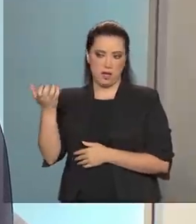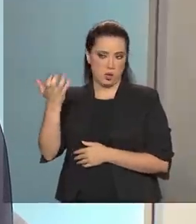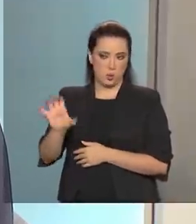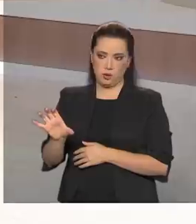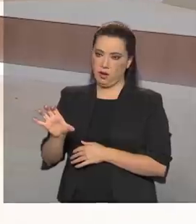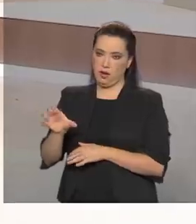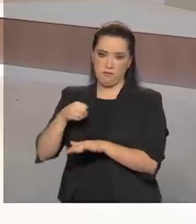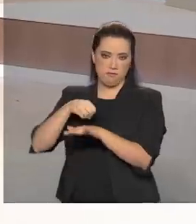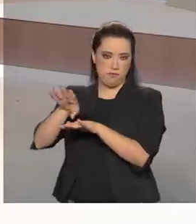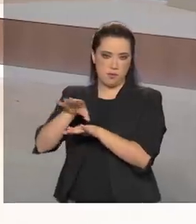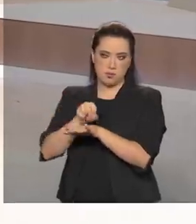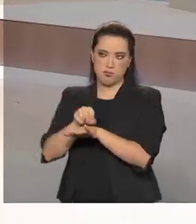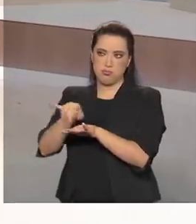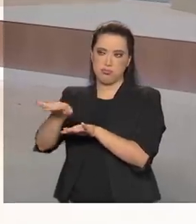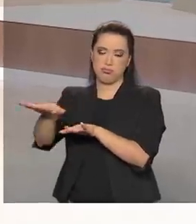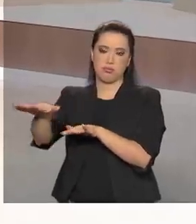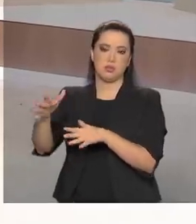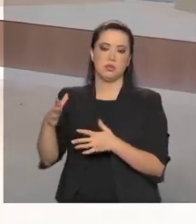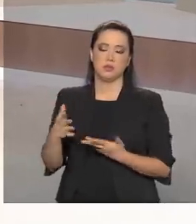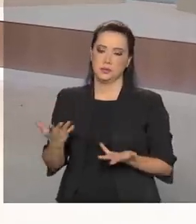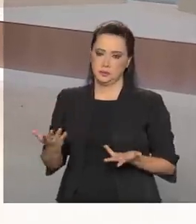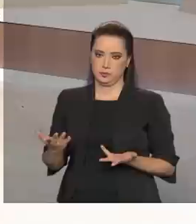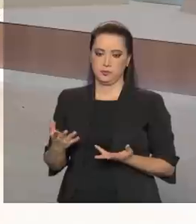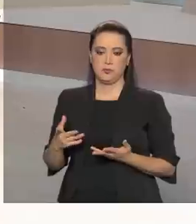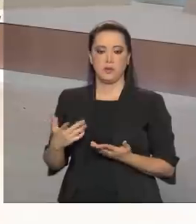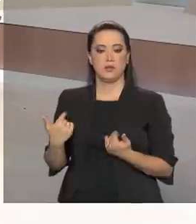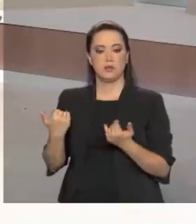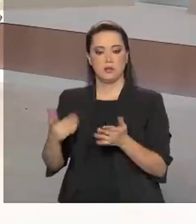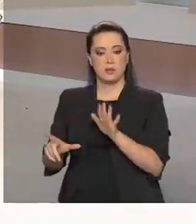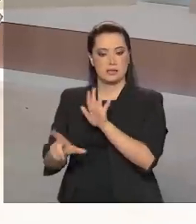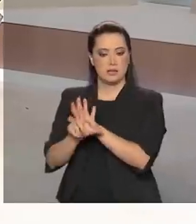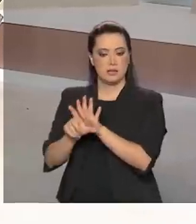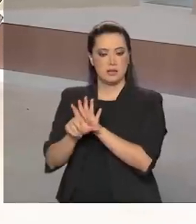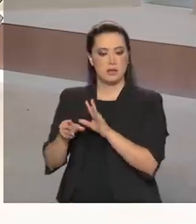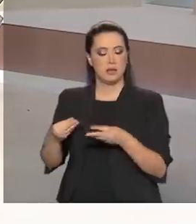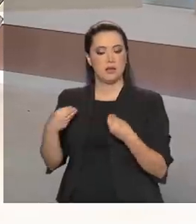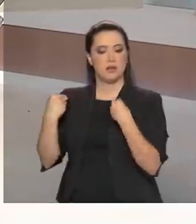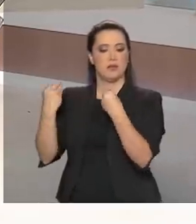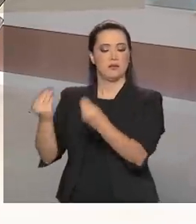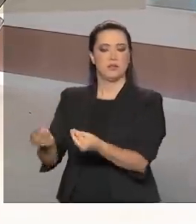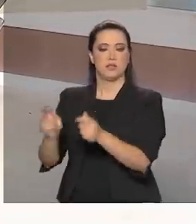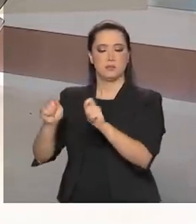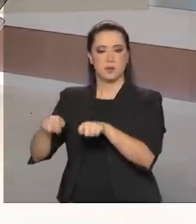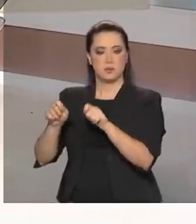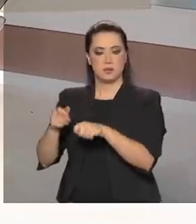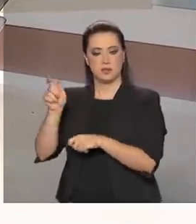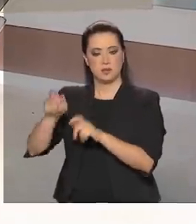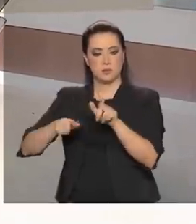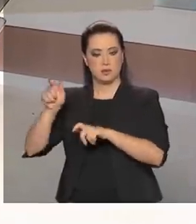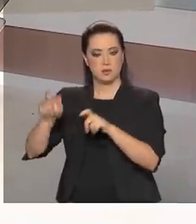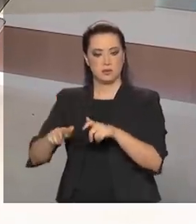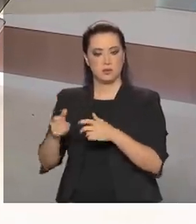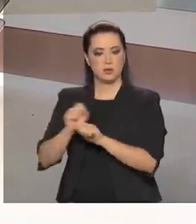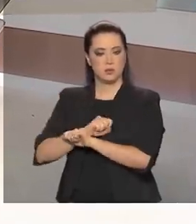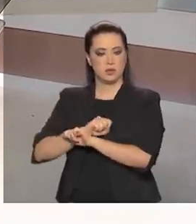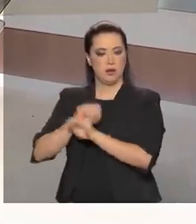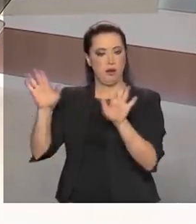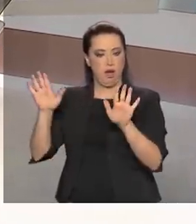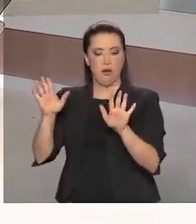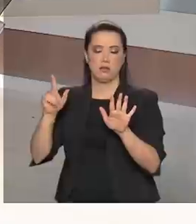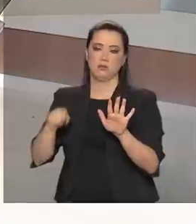é essa lei que vai dar, essa garantia aos dados do titular. Então, vai ficar bem claro que